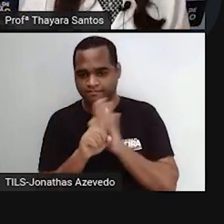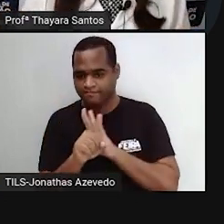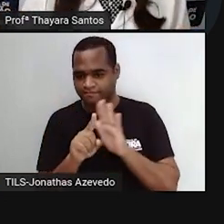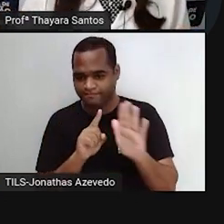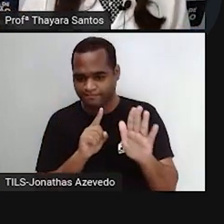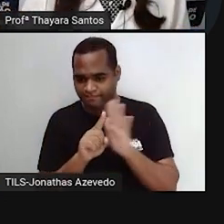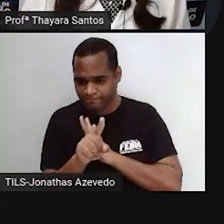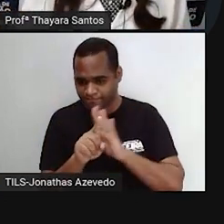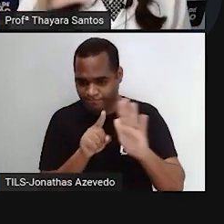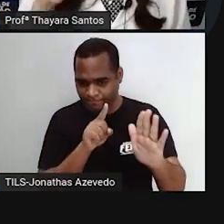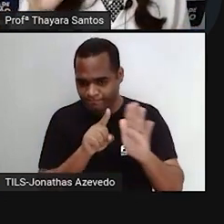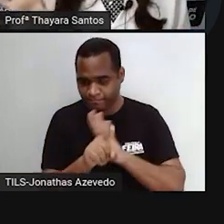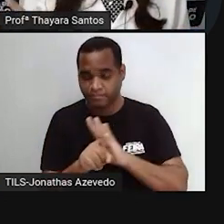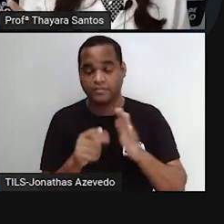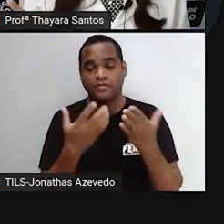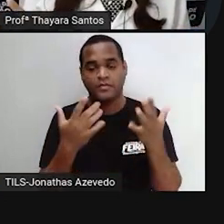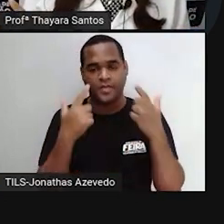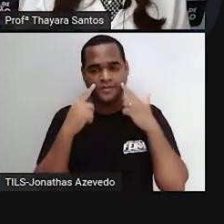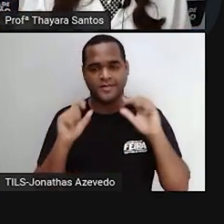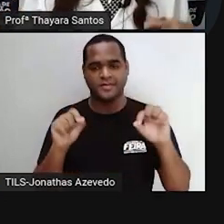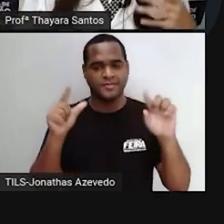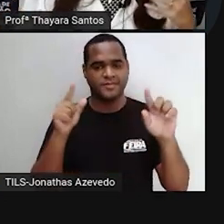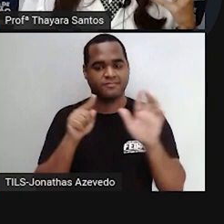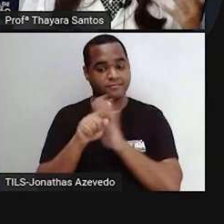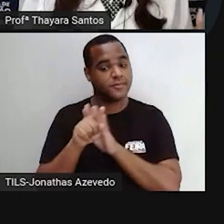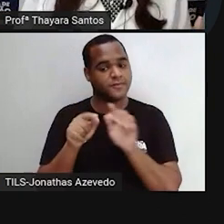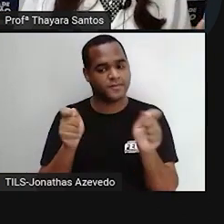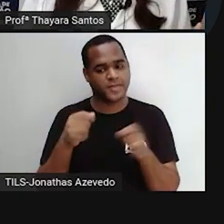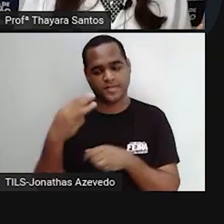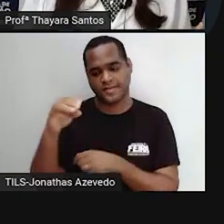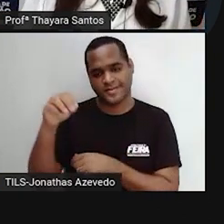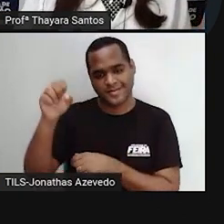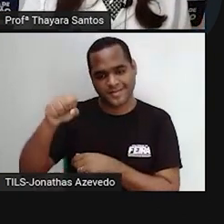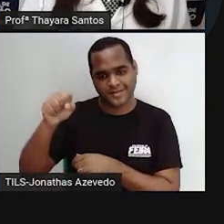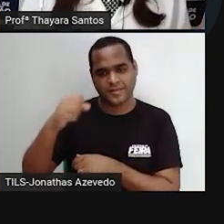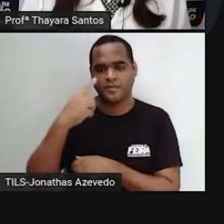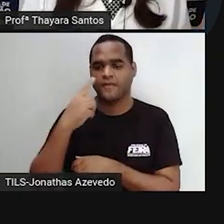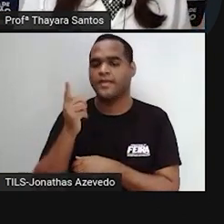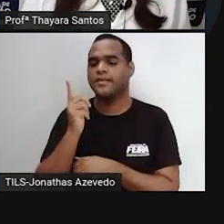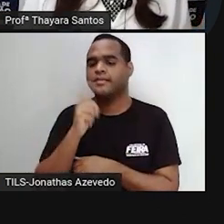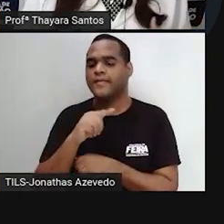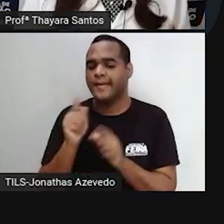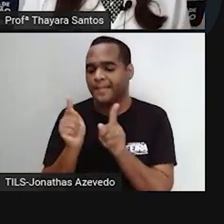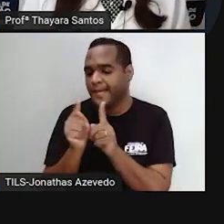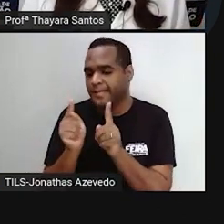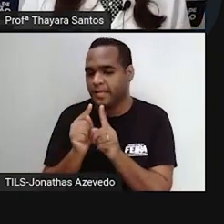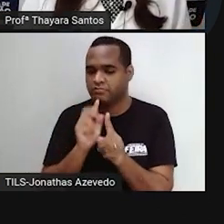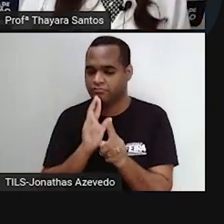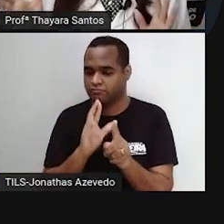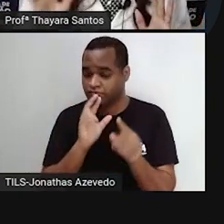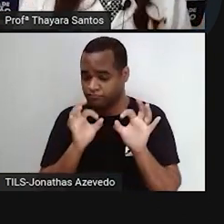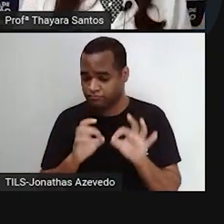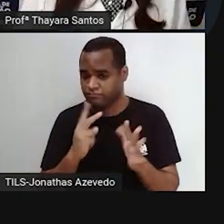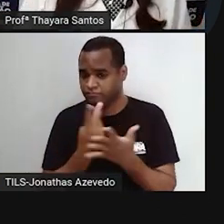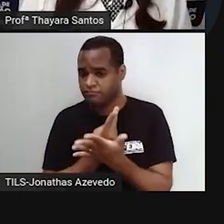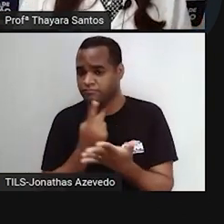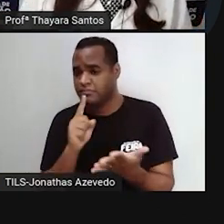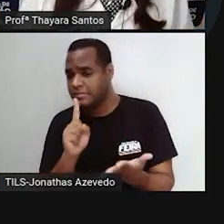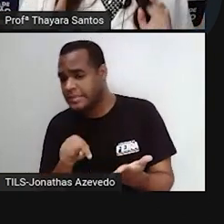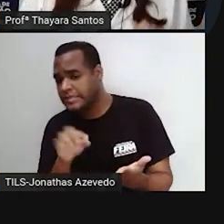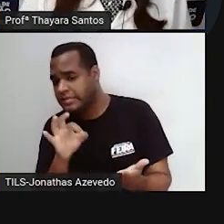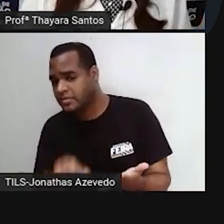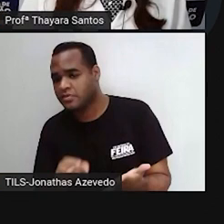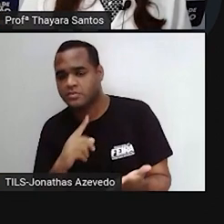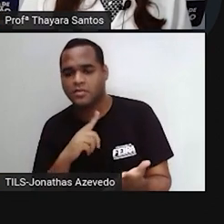vocês já estão acostumados. Vai aparecer a pergunta, vocês vão ter 30 segundos pra anotar a resposta que vocês acham que tá correta. E depois a gente